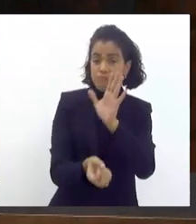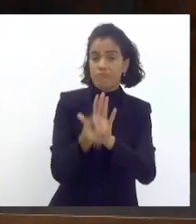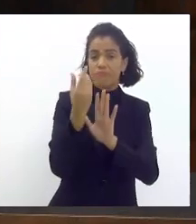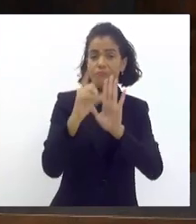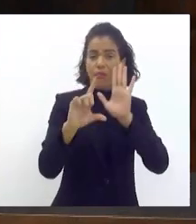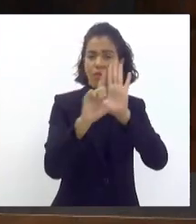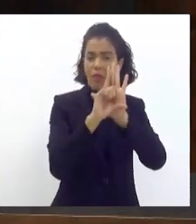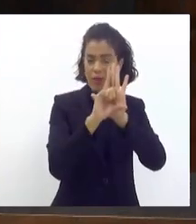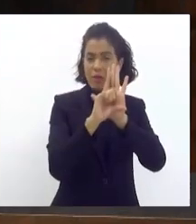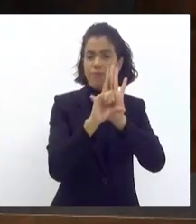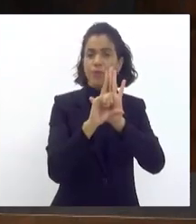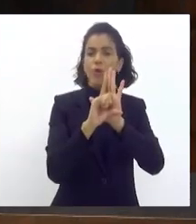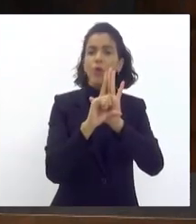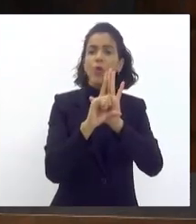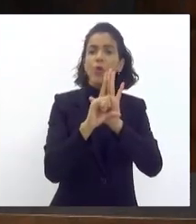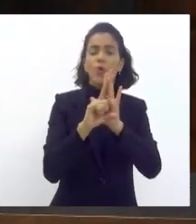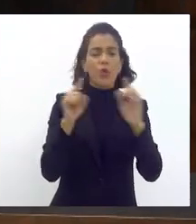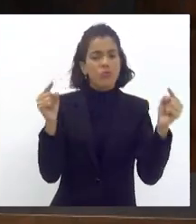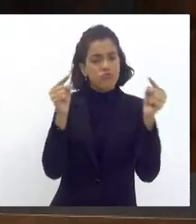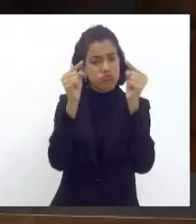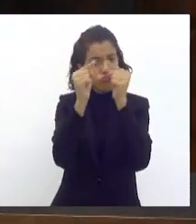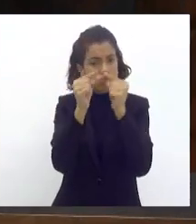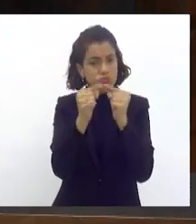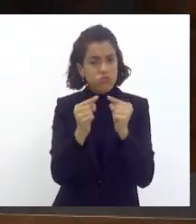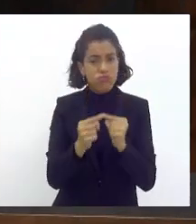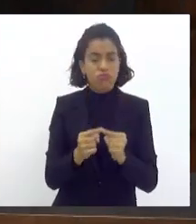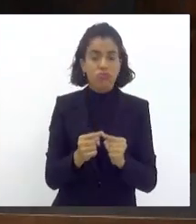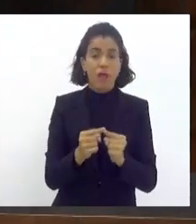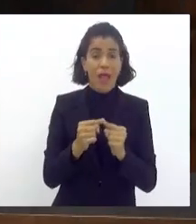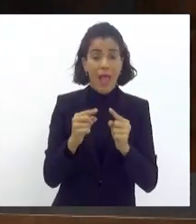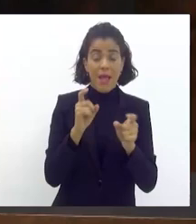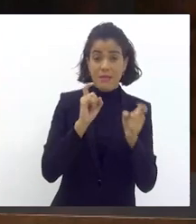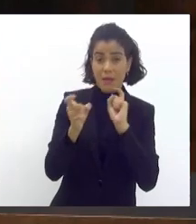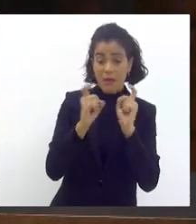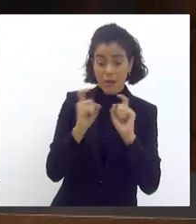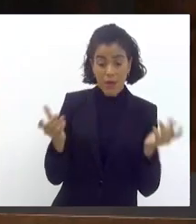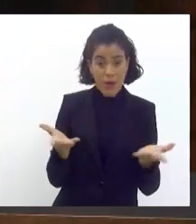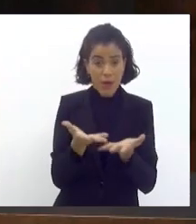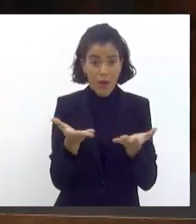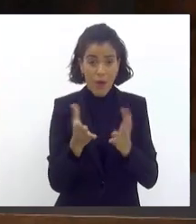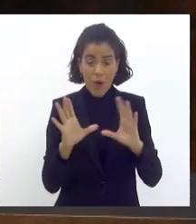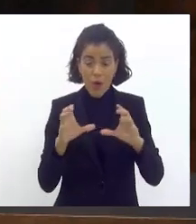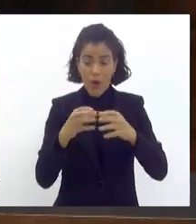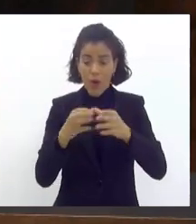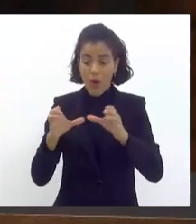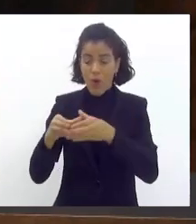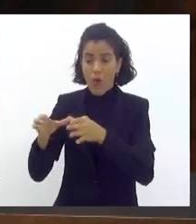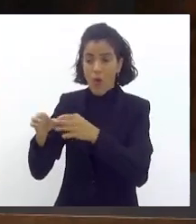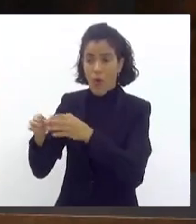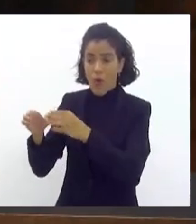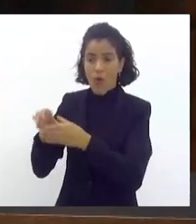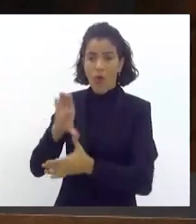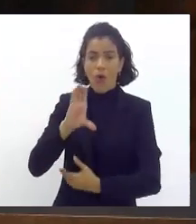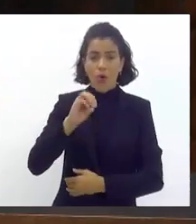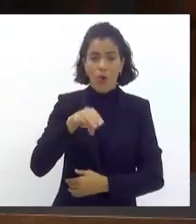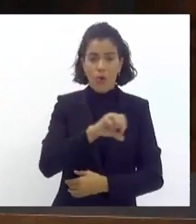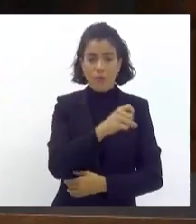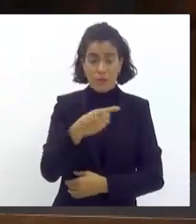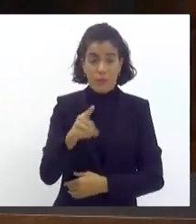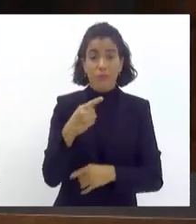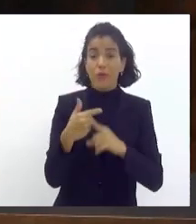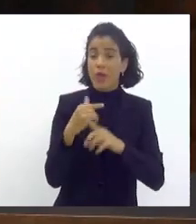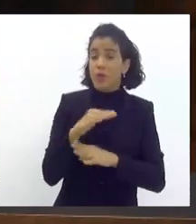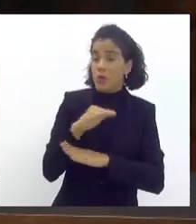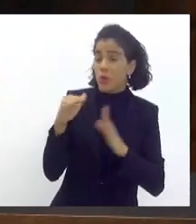E o que torna muito apropriado que essa reunião aconteça com as comissões presentes, é que toda lei na Assembleia